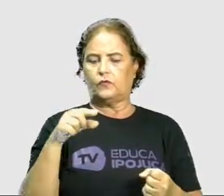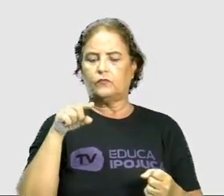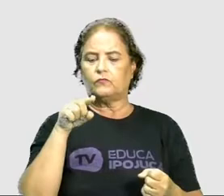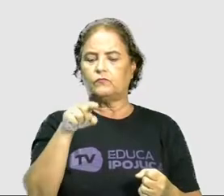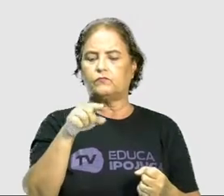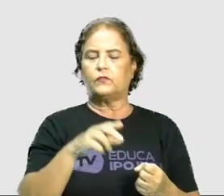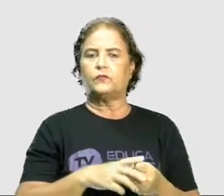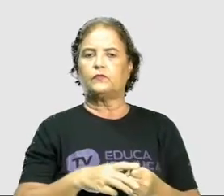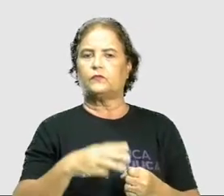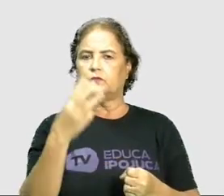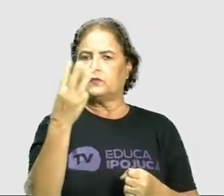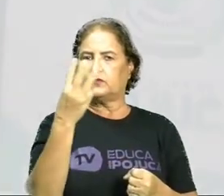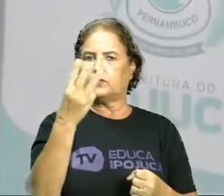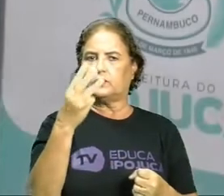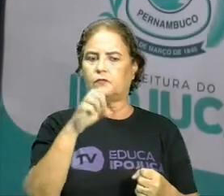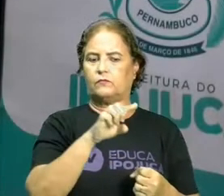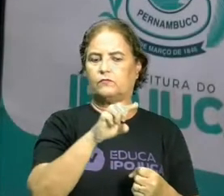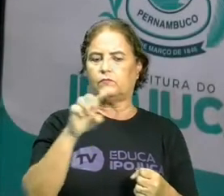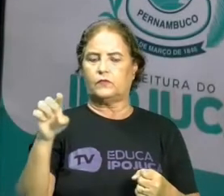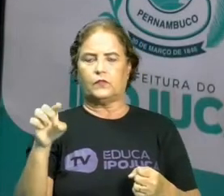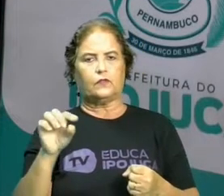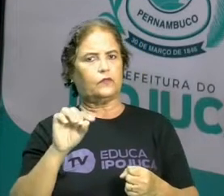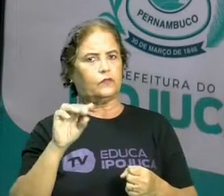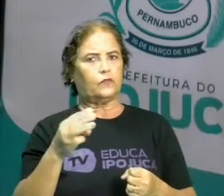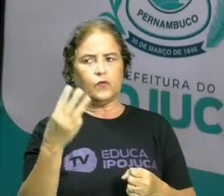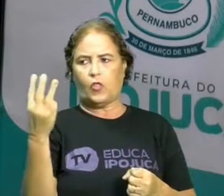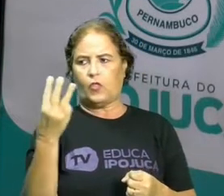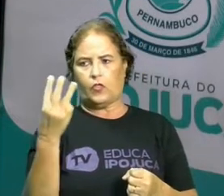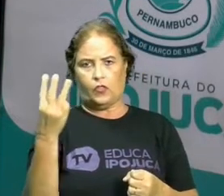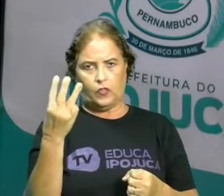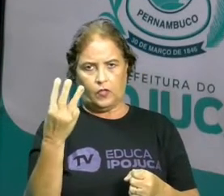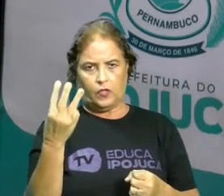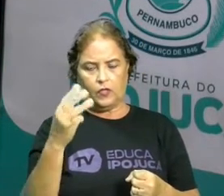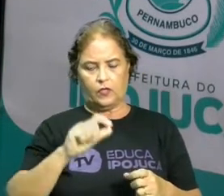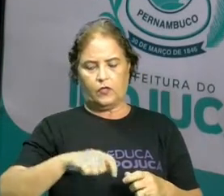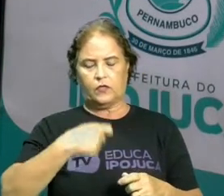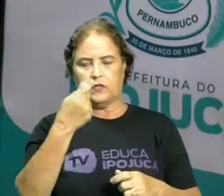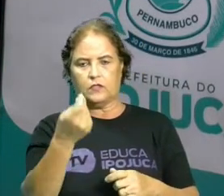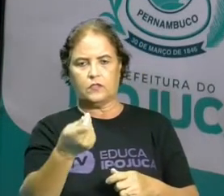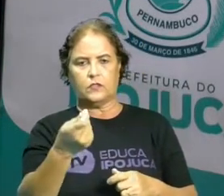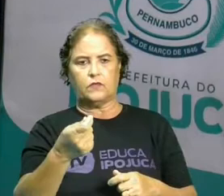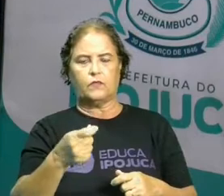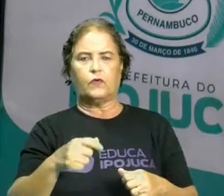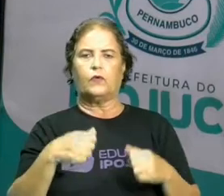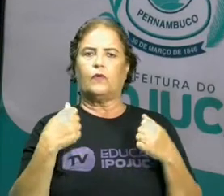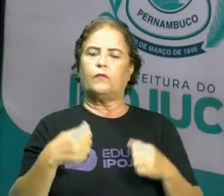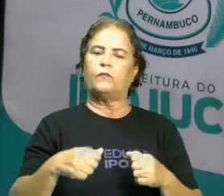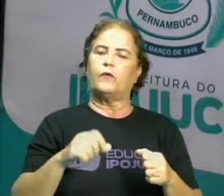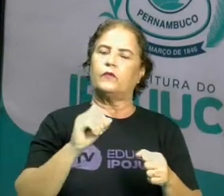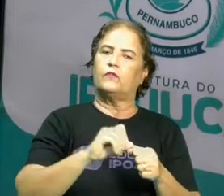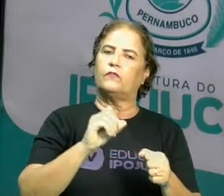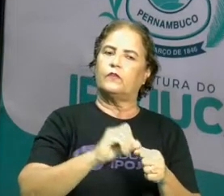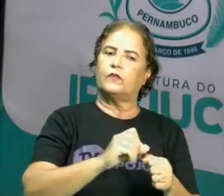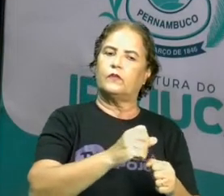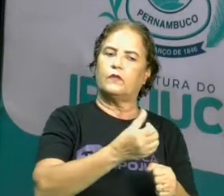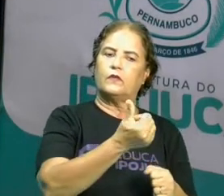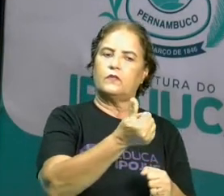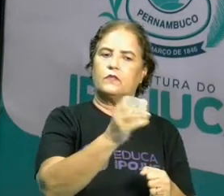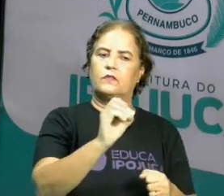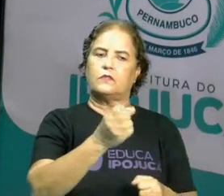um traço. com apenas esses três símbolos, eles são capazes de representar 60 números.